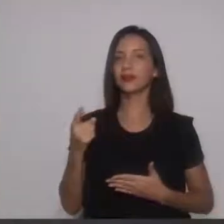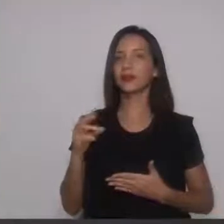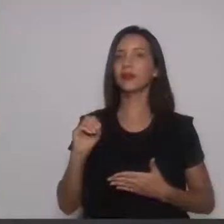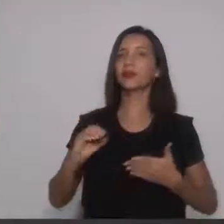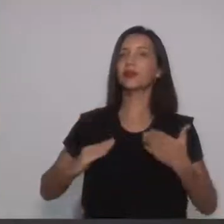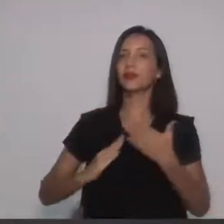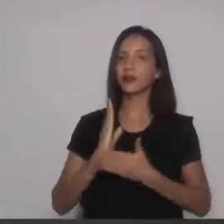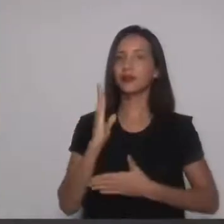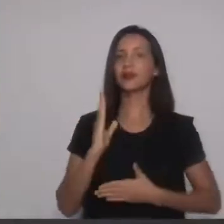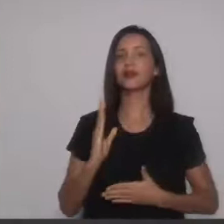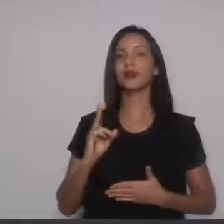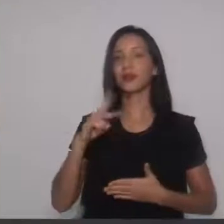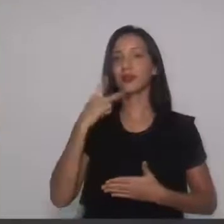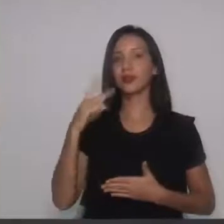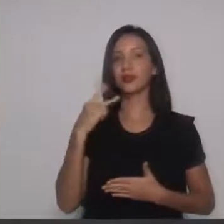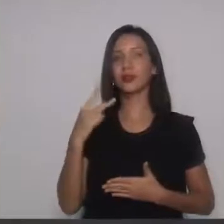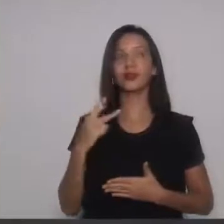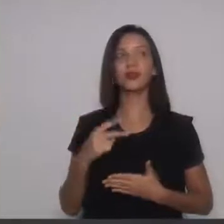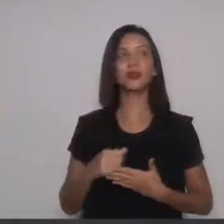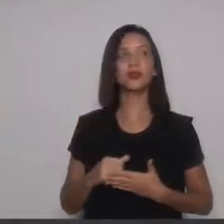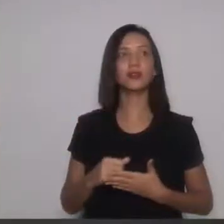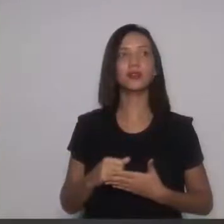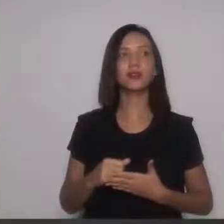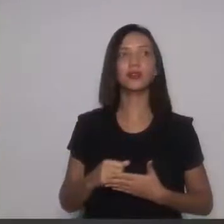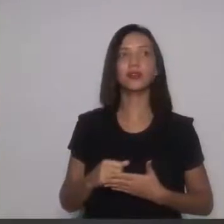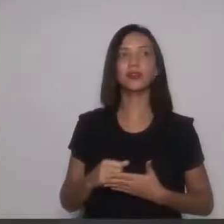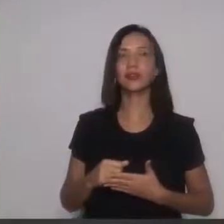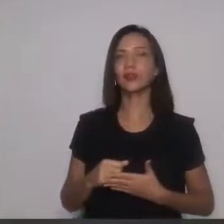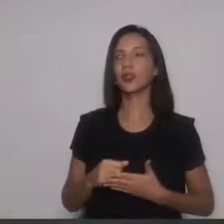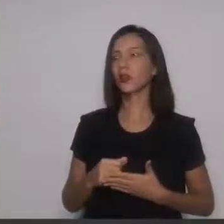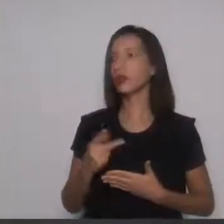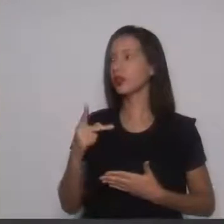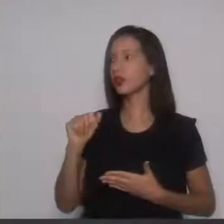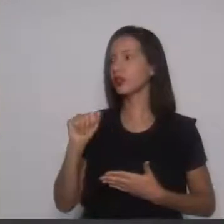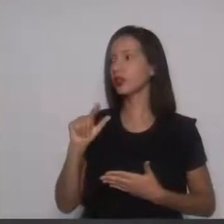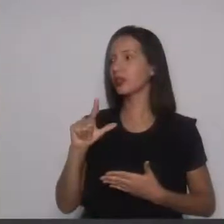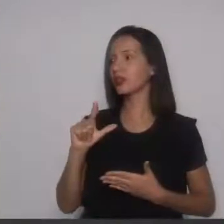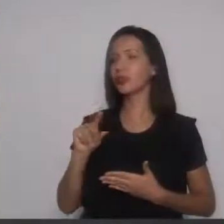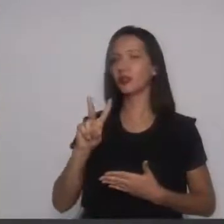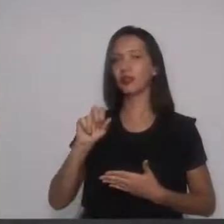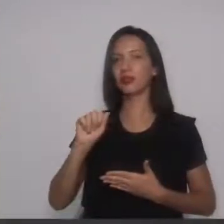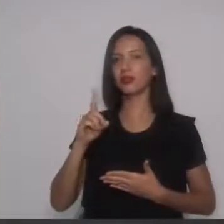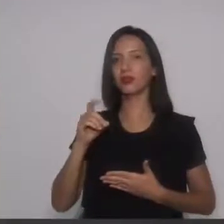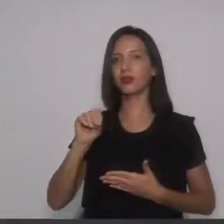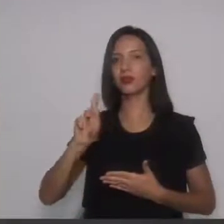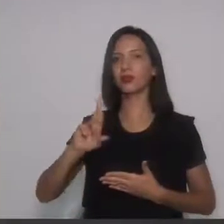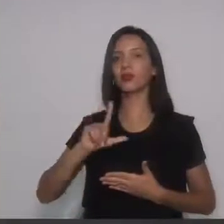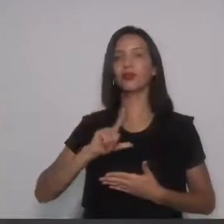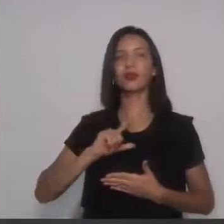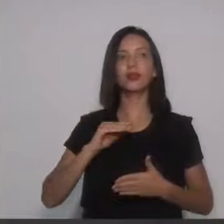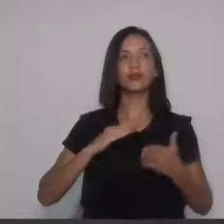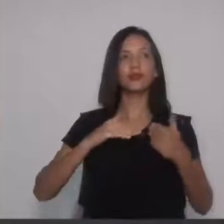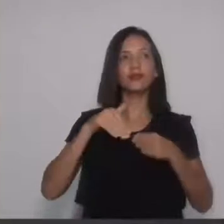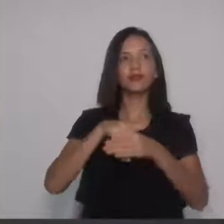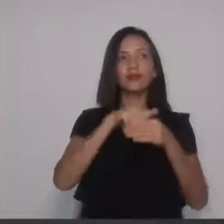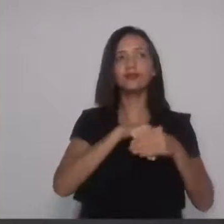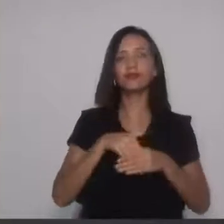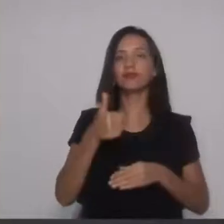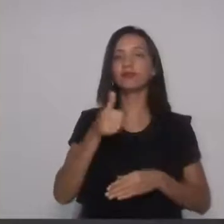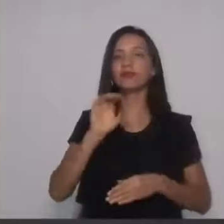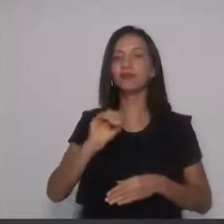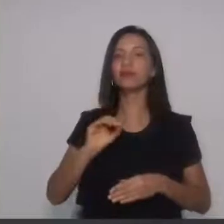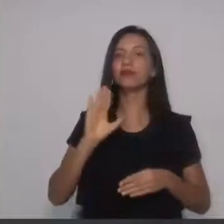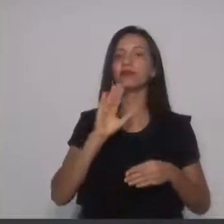Aprovo. Vereador Aldo de Barreto. Aprovo. Senhor presidente, votado. Dez votos